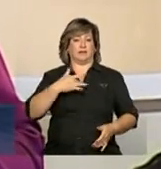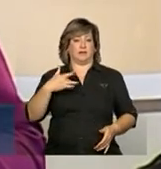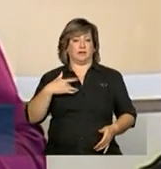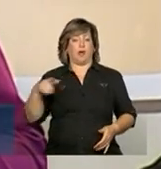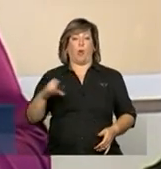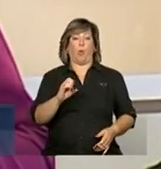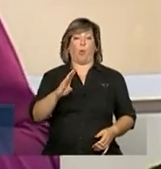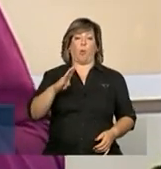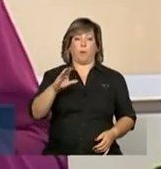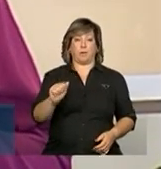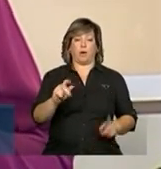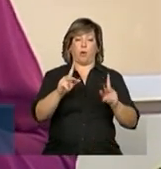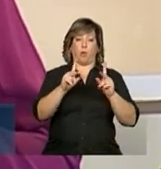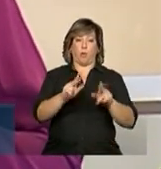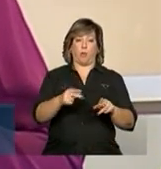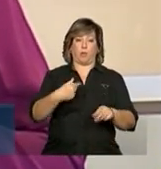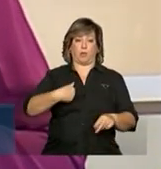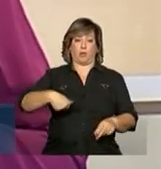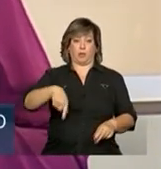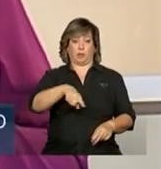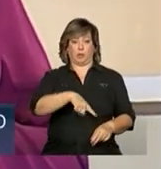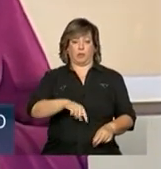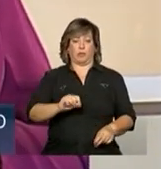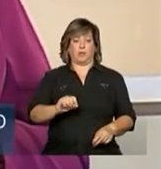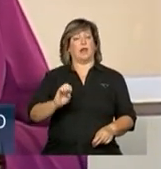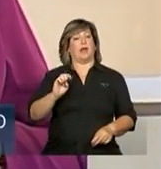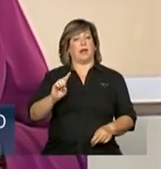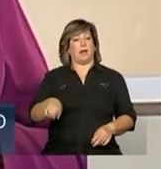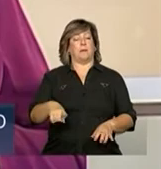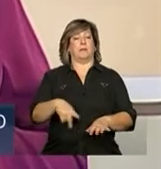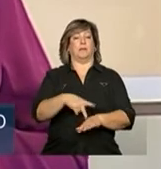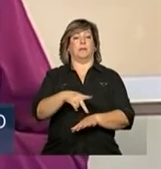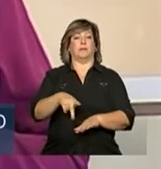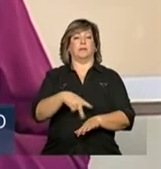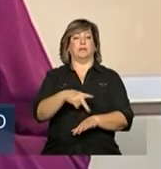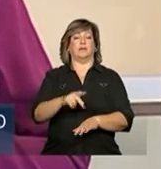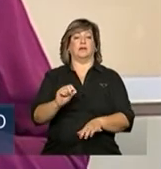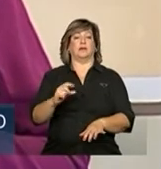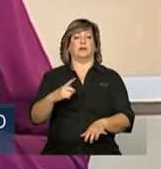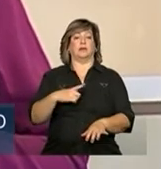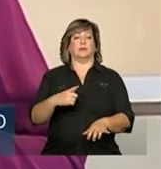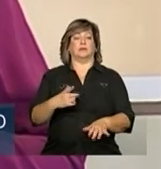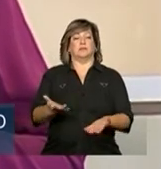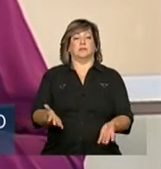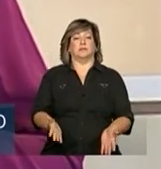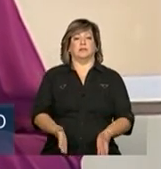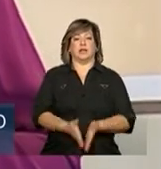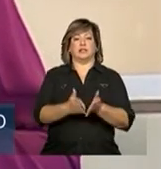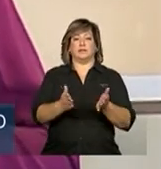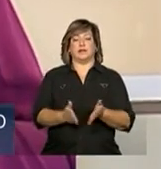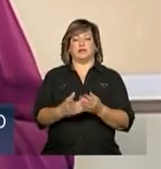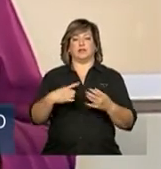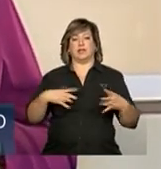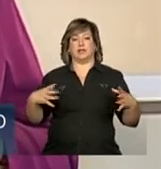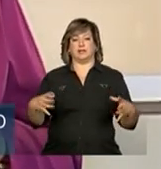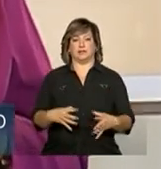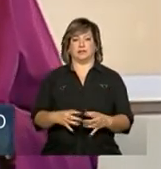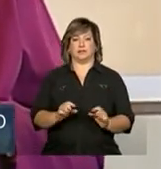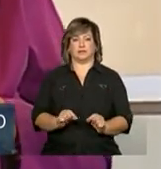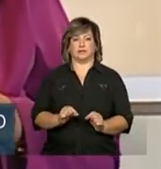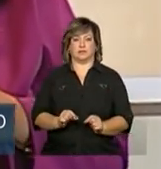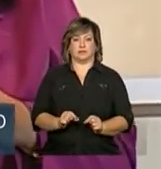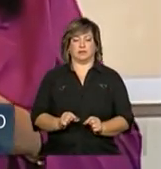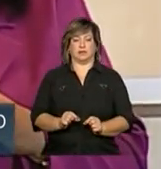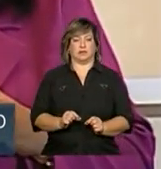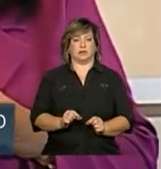é um país pobre, é um país sem grandes recursos naturais. Cuba é um